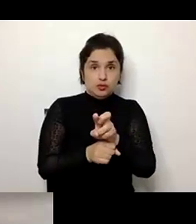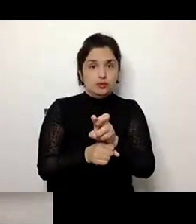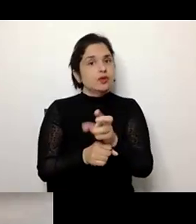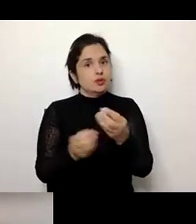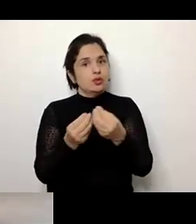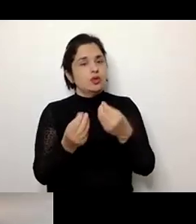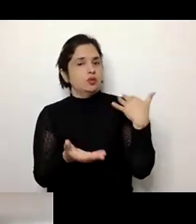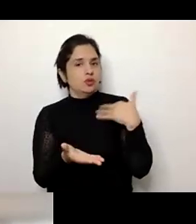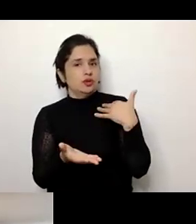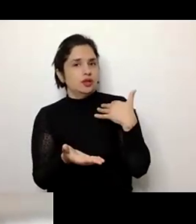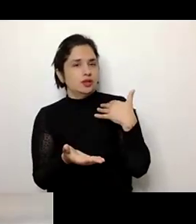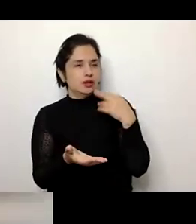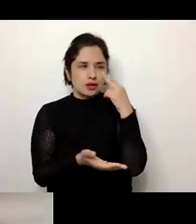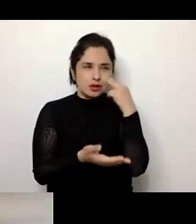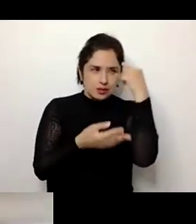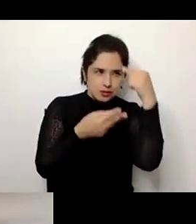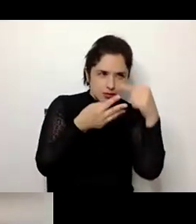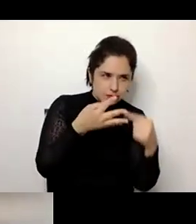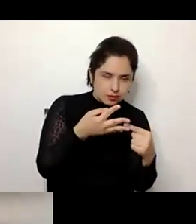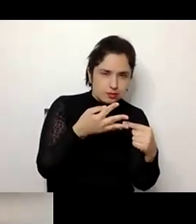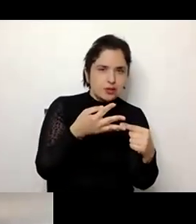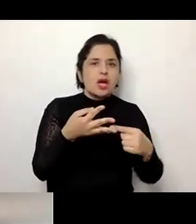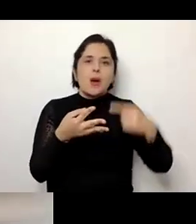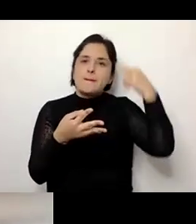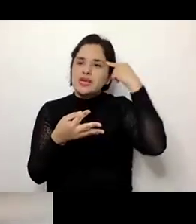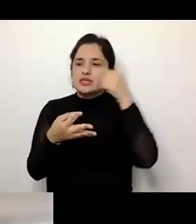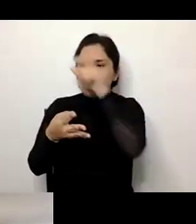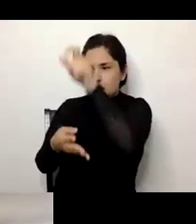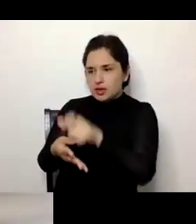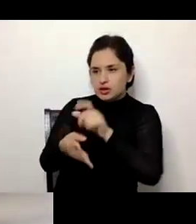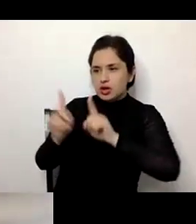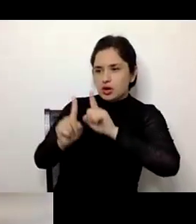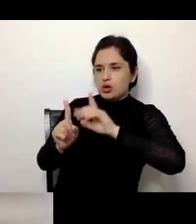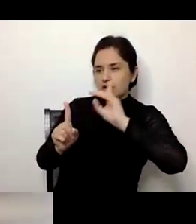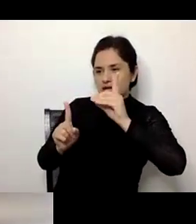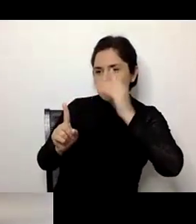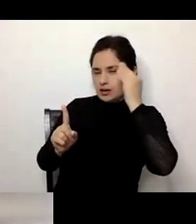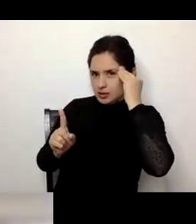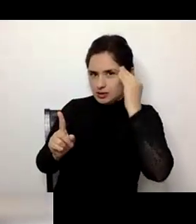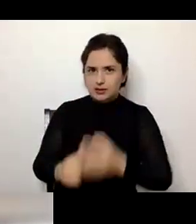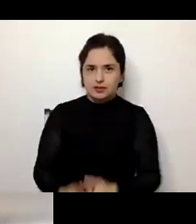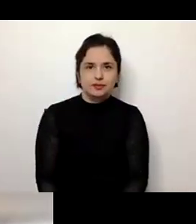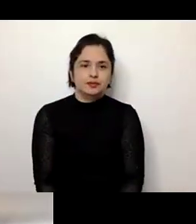muito importante poder mirar esses contextos e, sobretudo, pensar em pessoas com algum tipo de descapacidade ou deficiência.